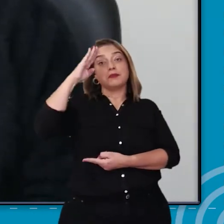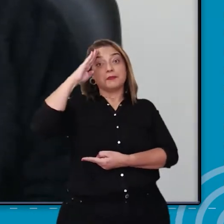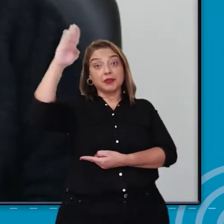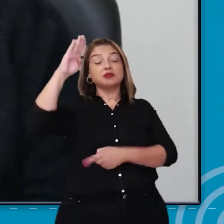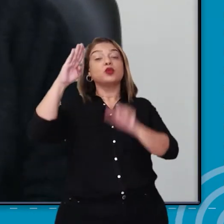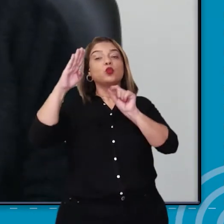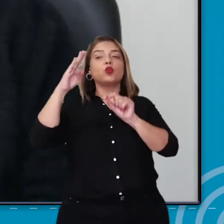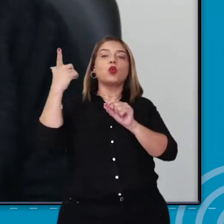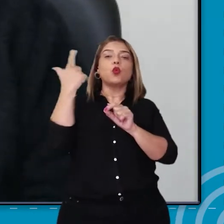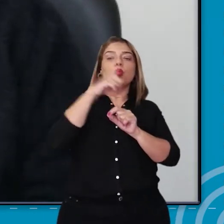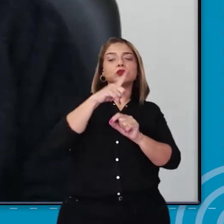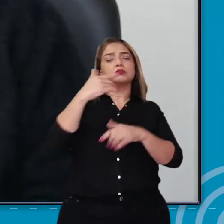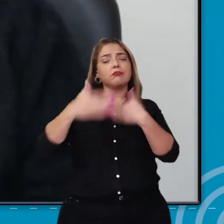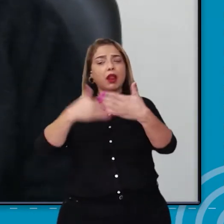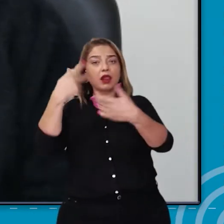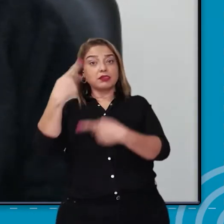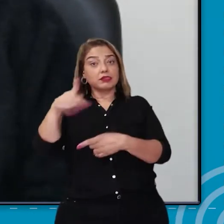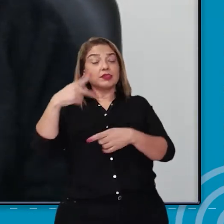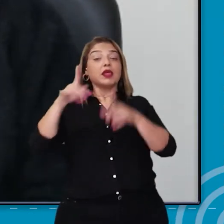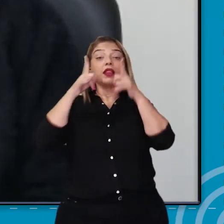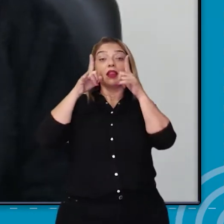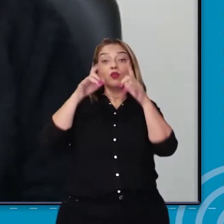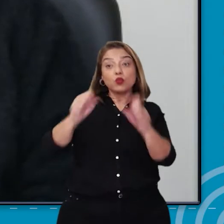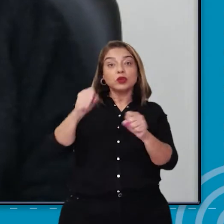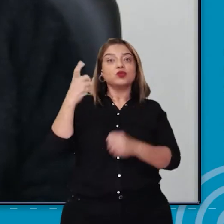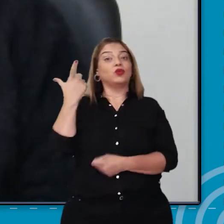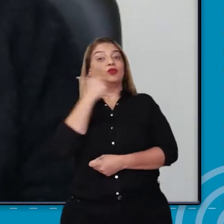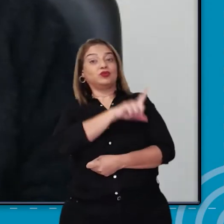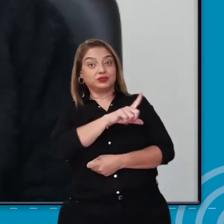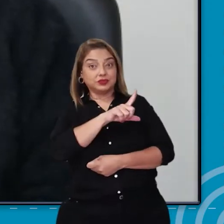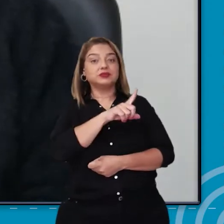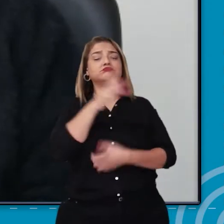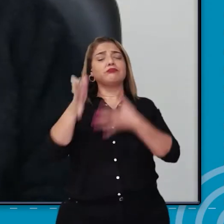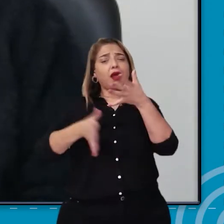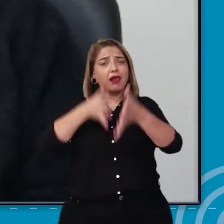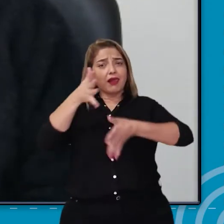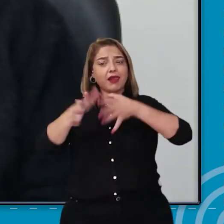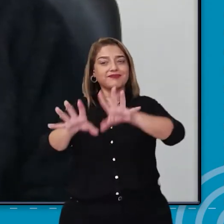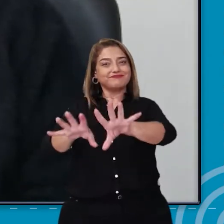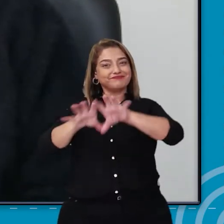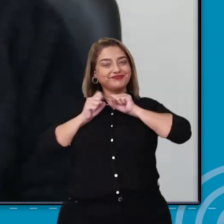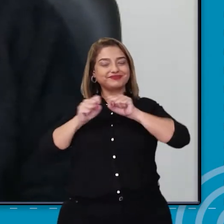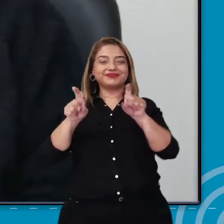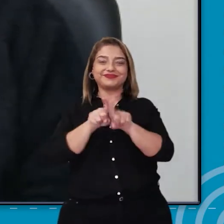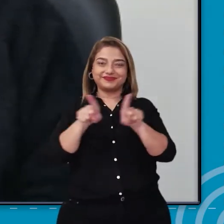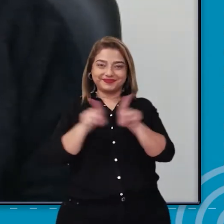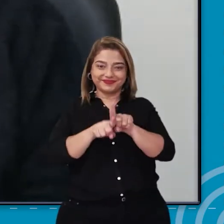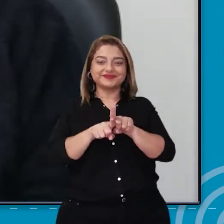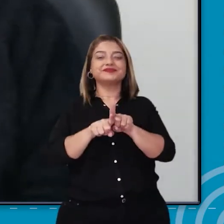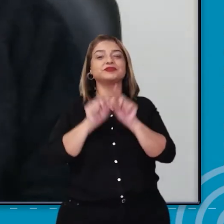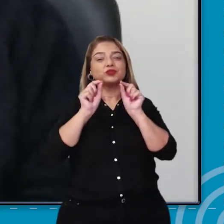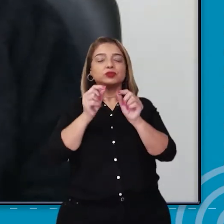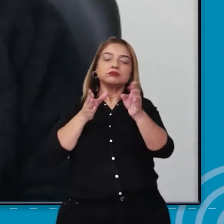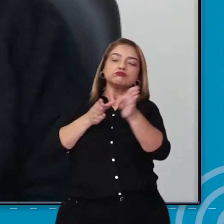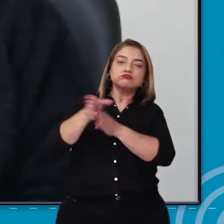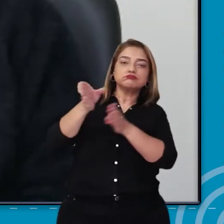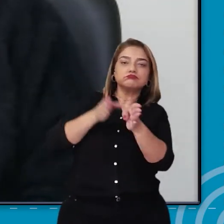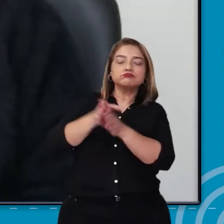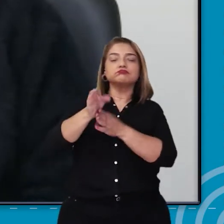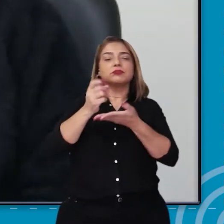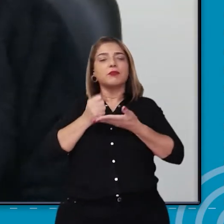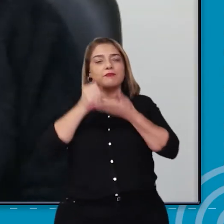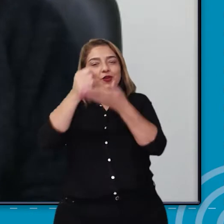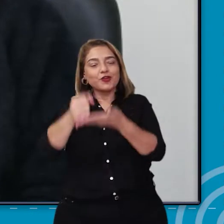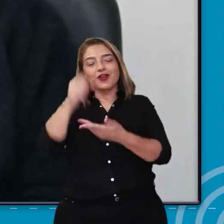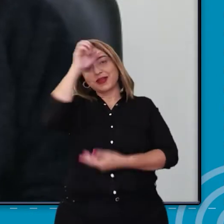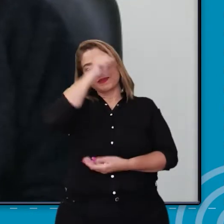desenvolvimento linguístico dessa criança surda e a aquisição da língua de sinais para auxiliar a